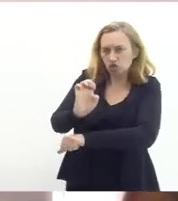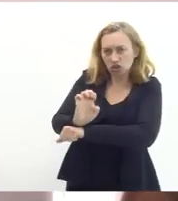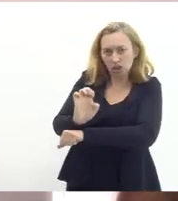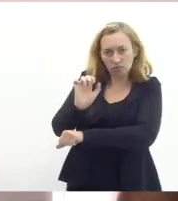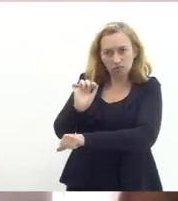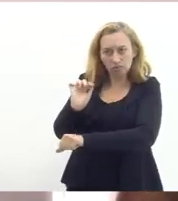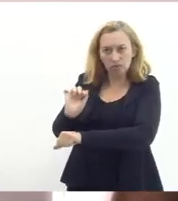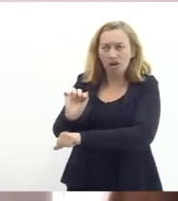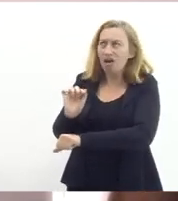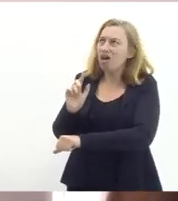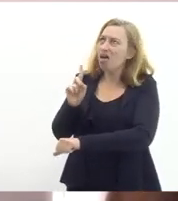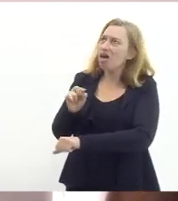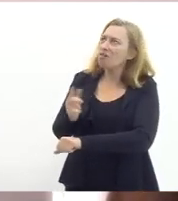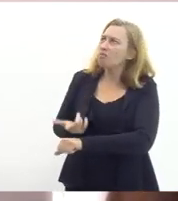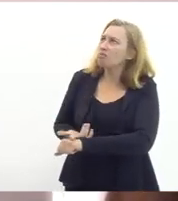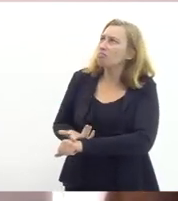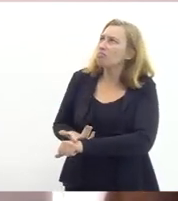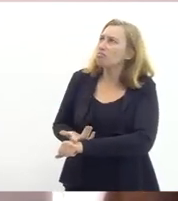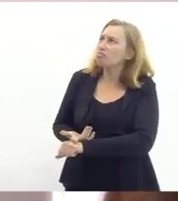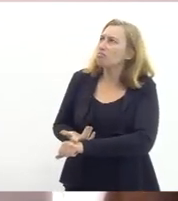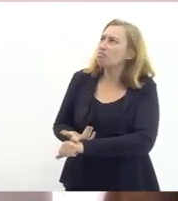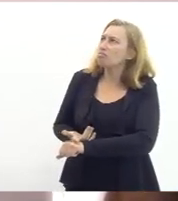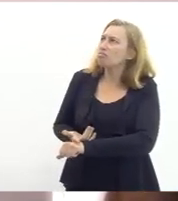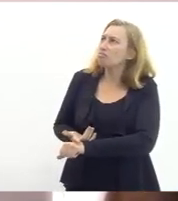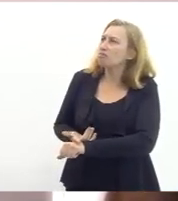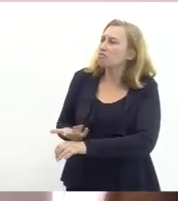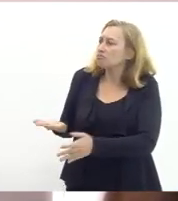muito muito